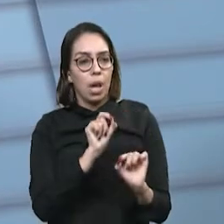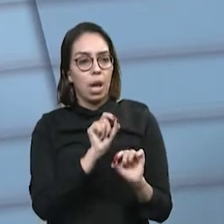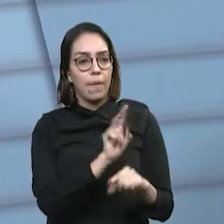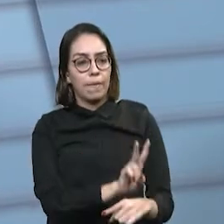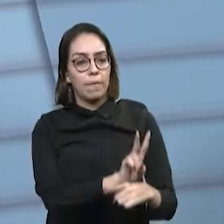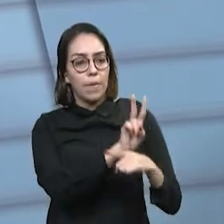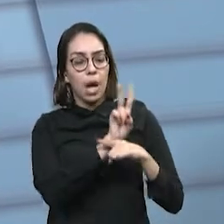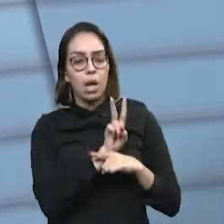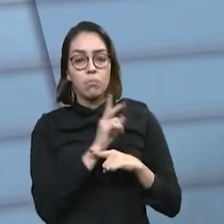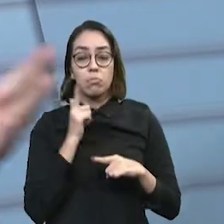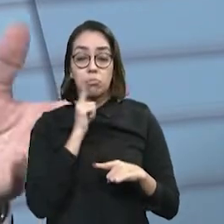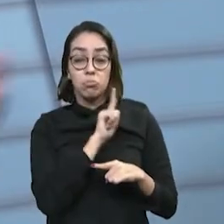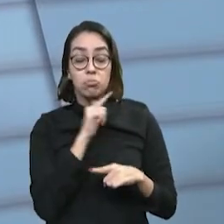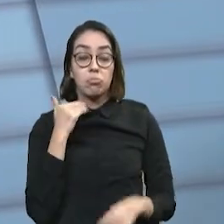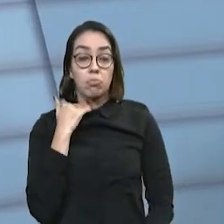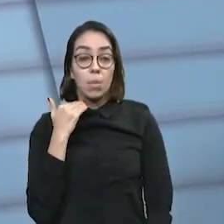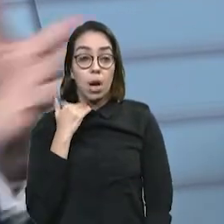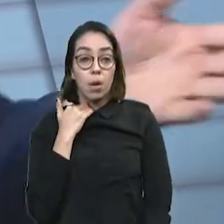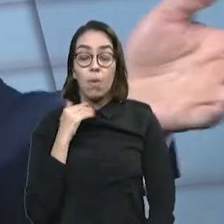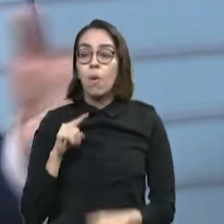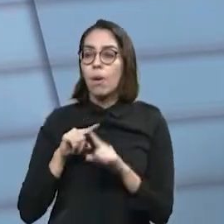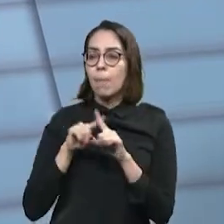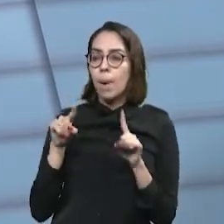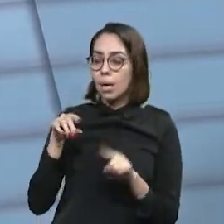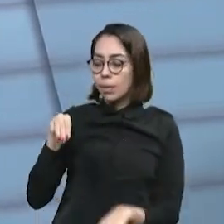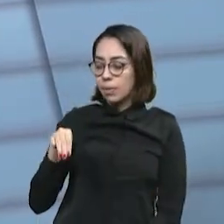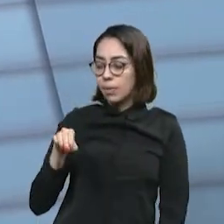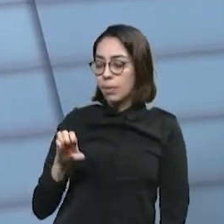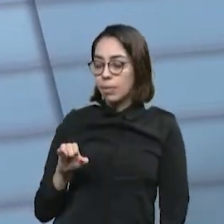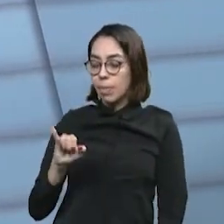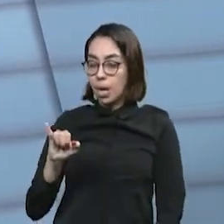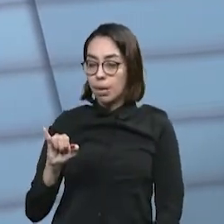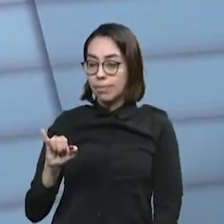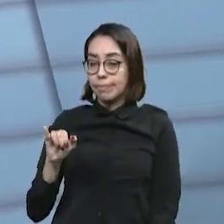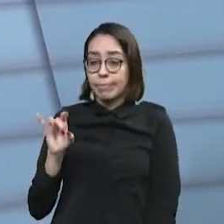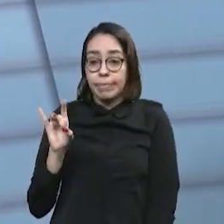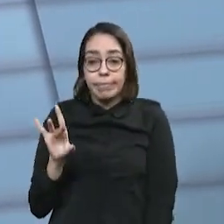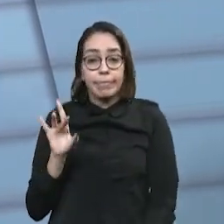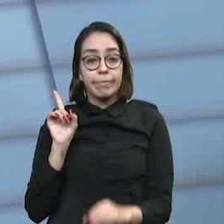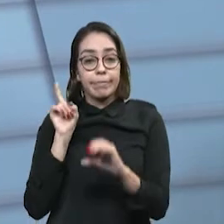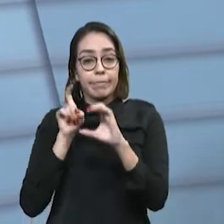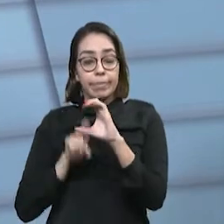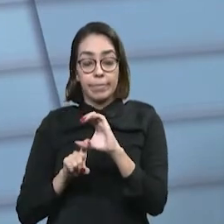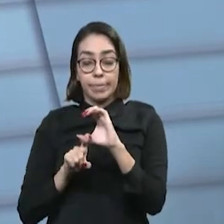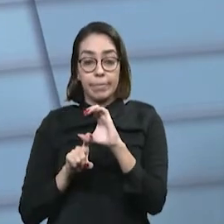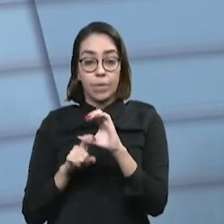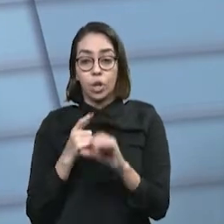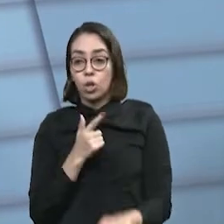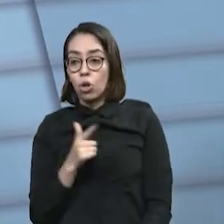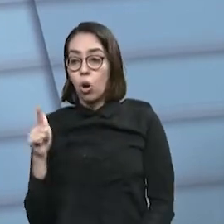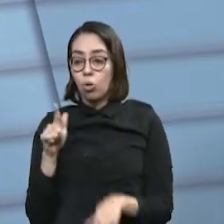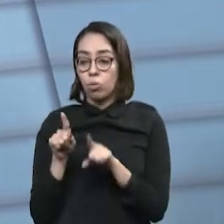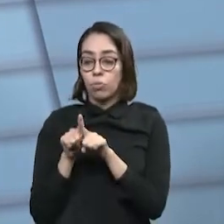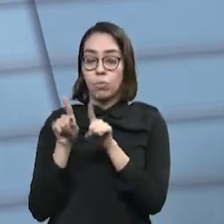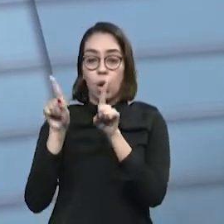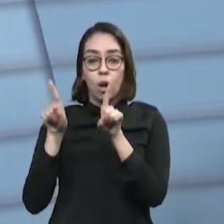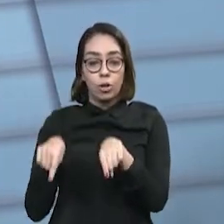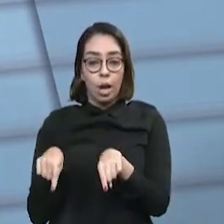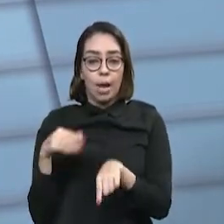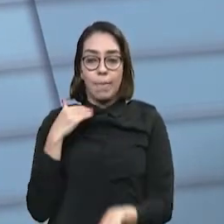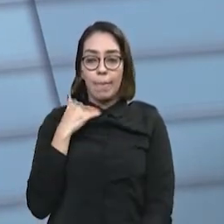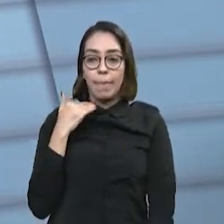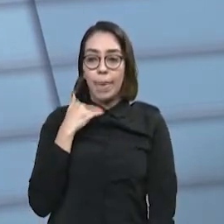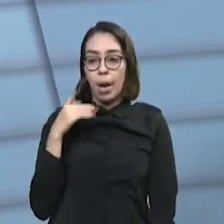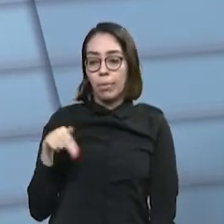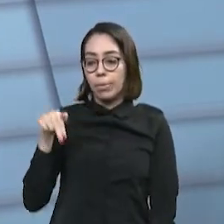empresas? E as pequenas empresas? Fica um refém do Pronamp, de uma linha de crédito no FIDIC, de um banco do